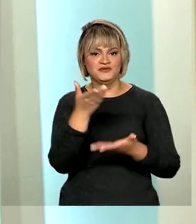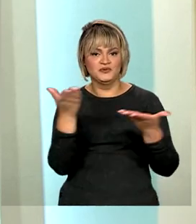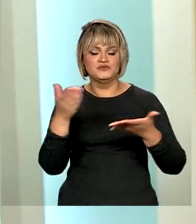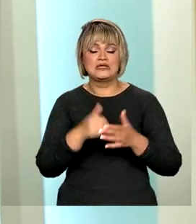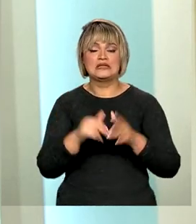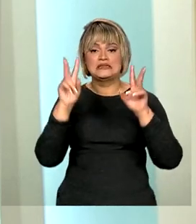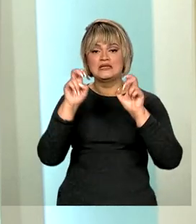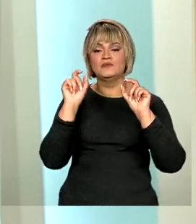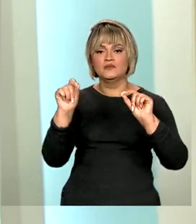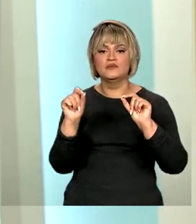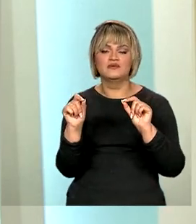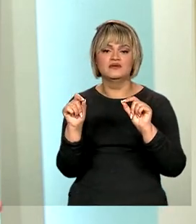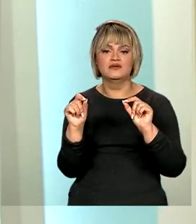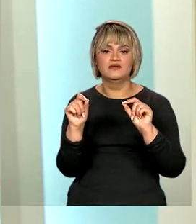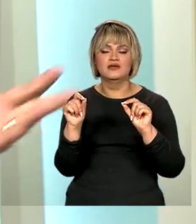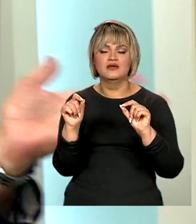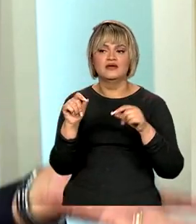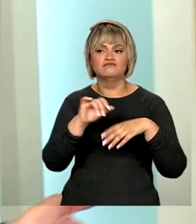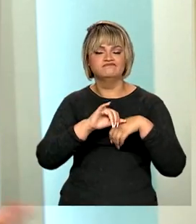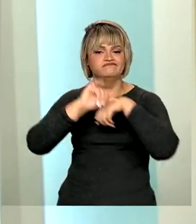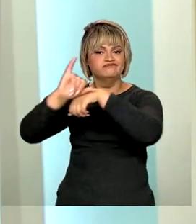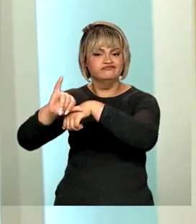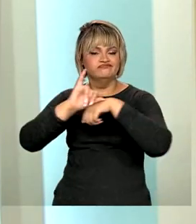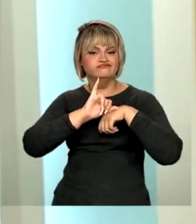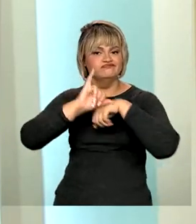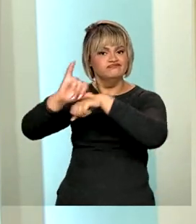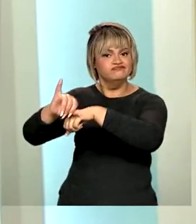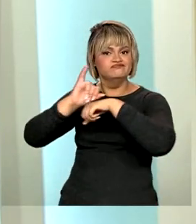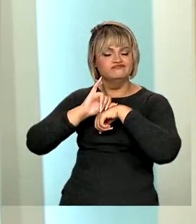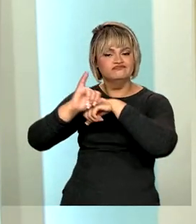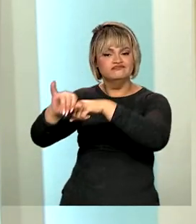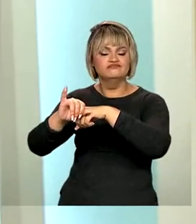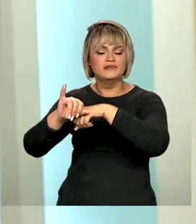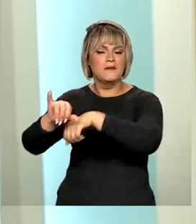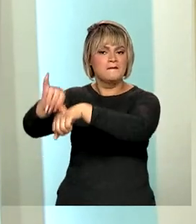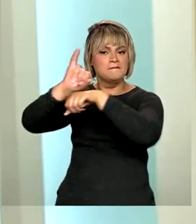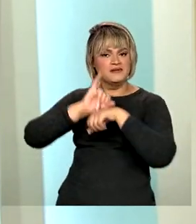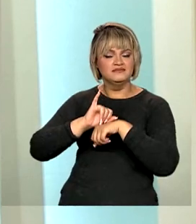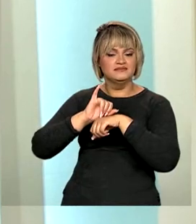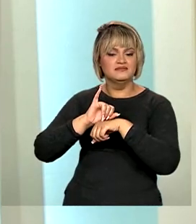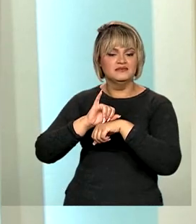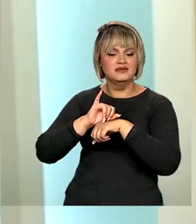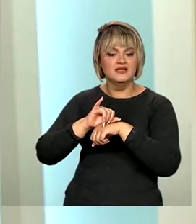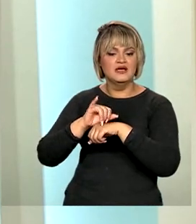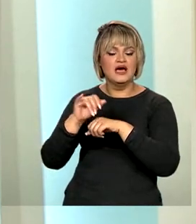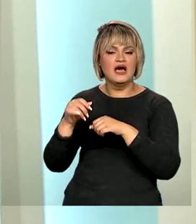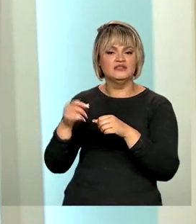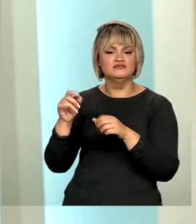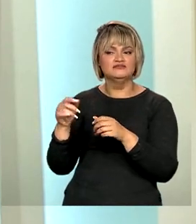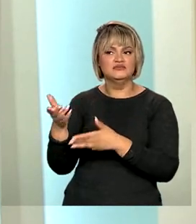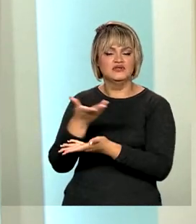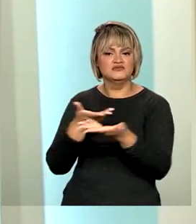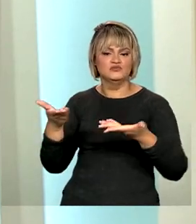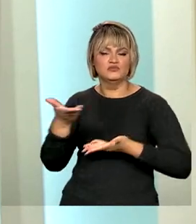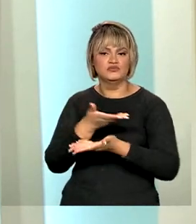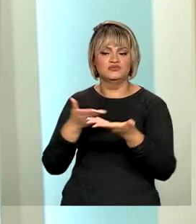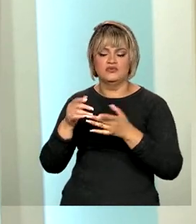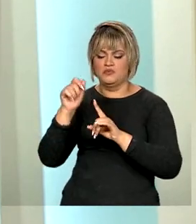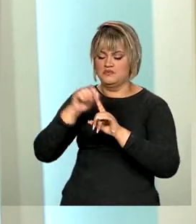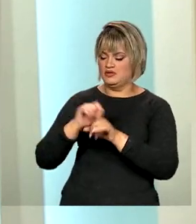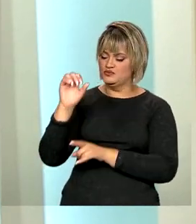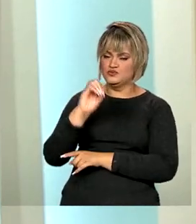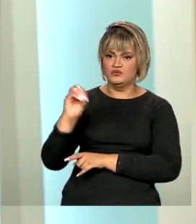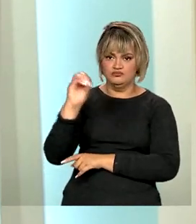O nosso tema de hoje é a exportação brasileira, as exportações brasileiras e as importações, ou seja, a nossa balança comercial para o mês de